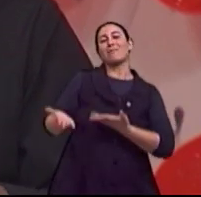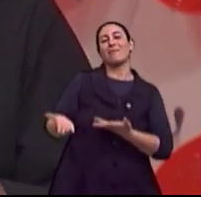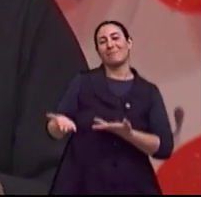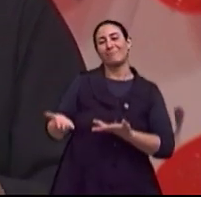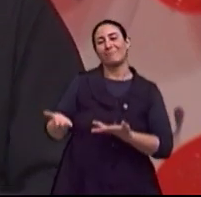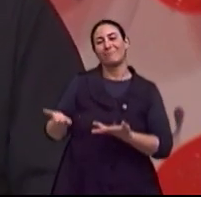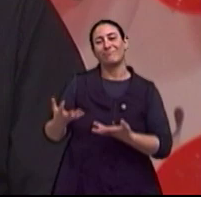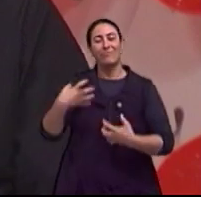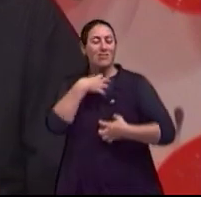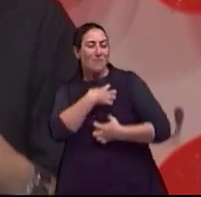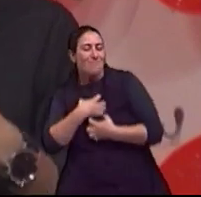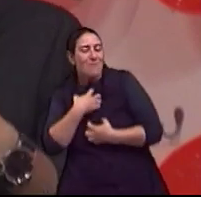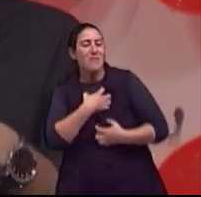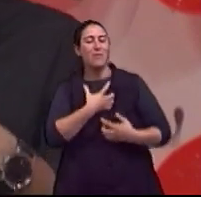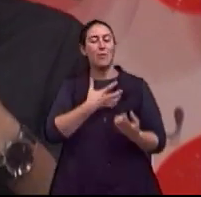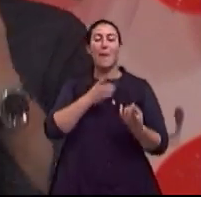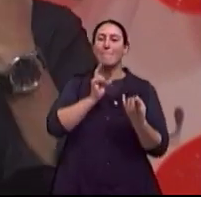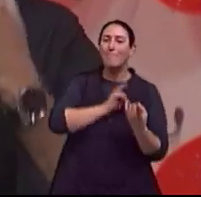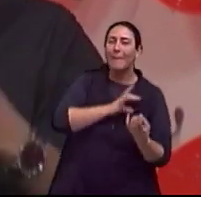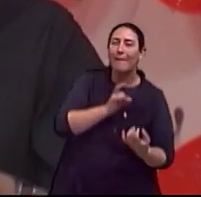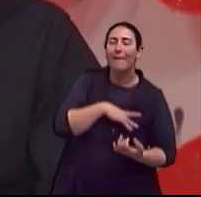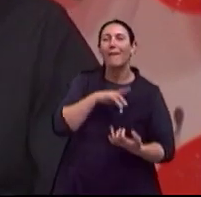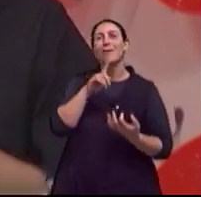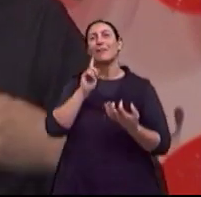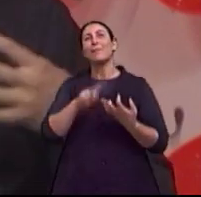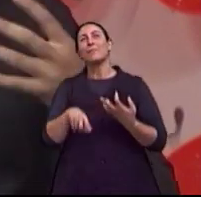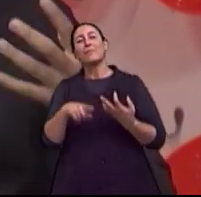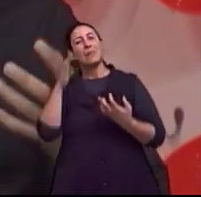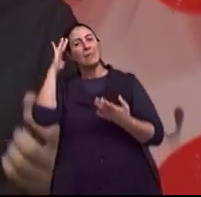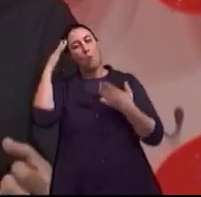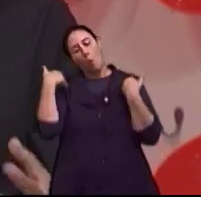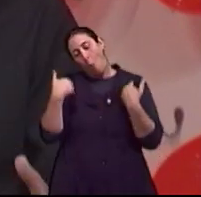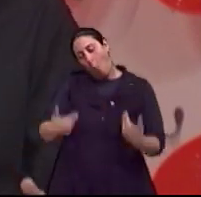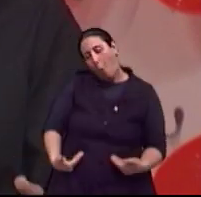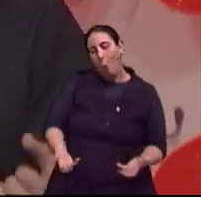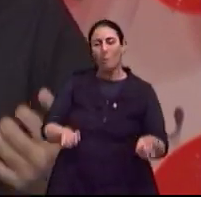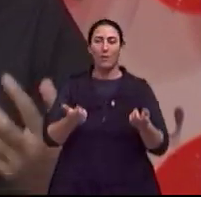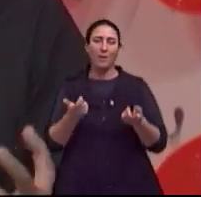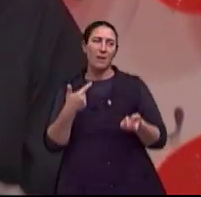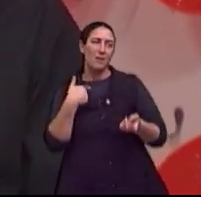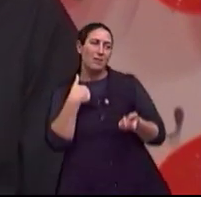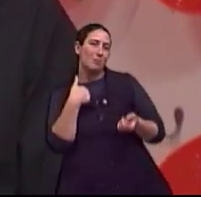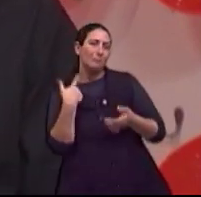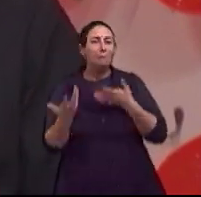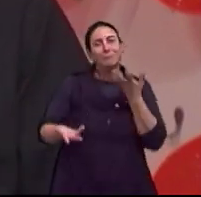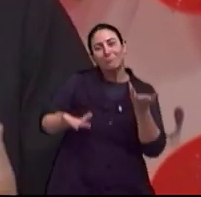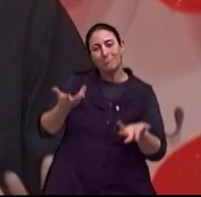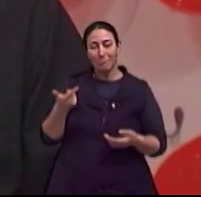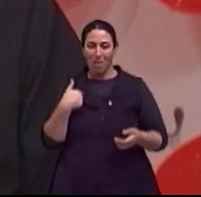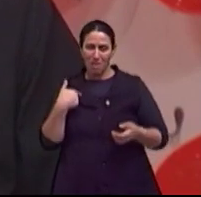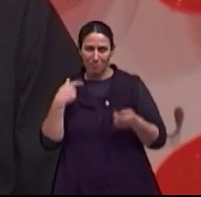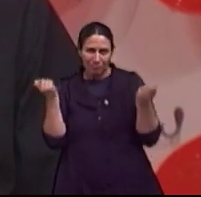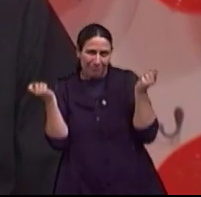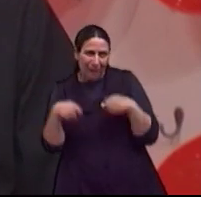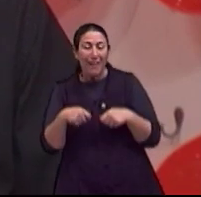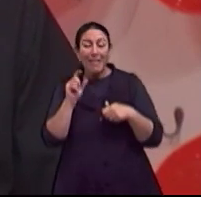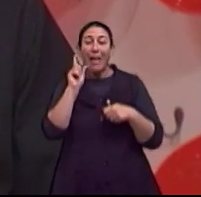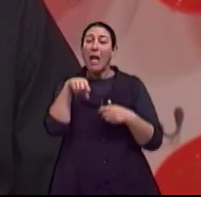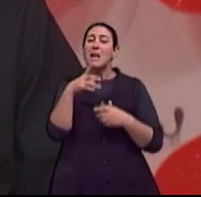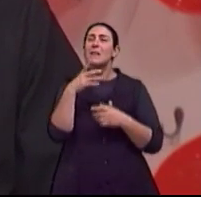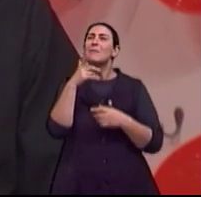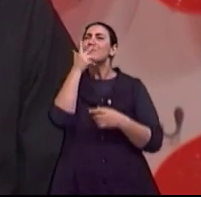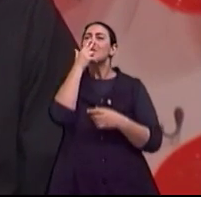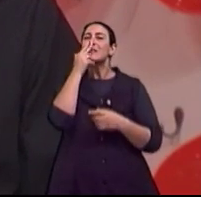receios que eles têm. Eles têm, novamente, receios com o seu físico, receios com a sua performance, com muitas coisas, que são inseguranças também da